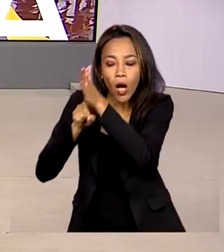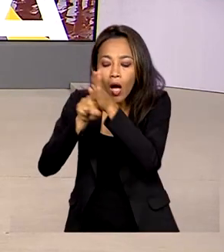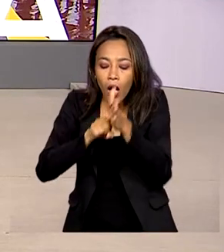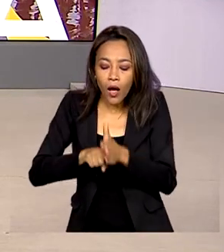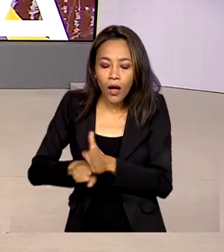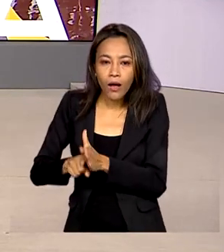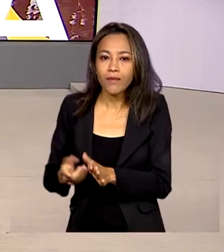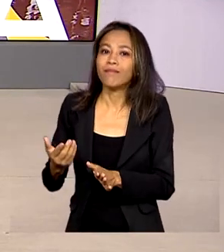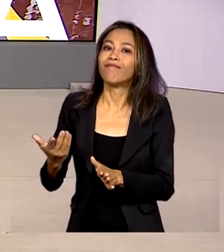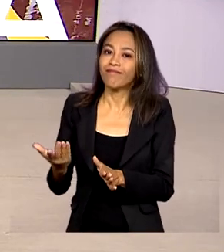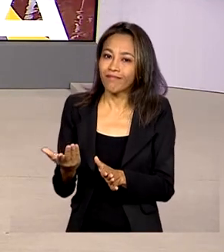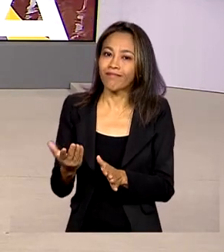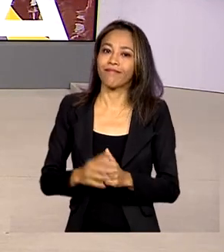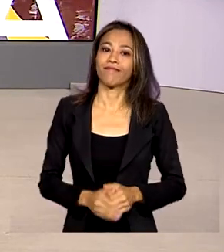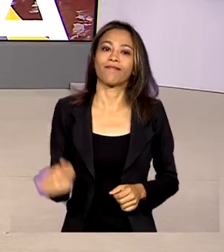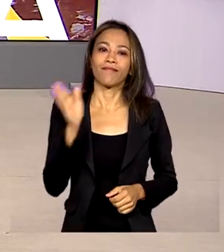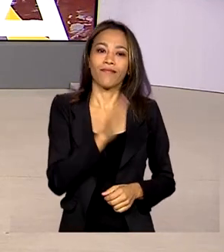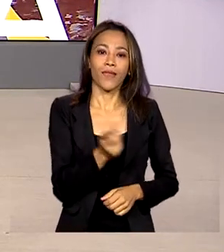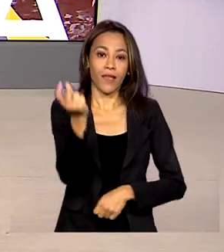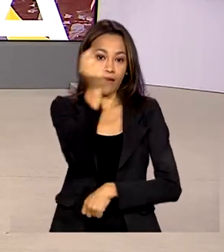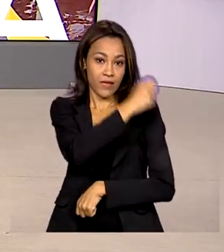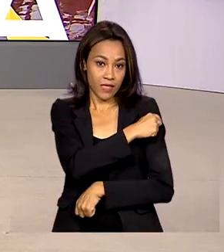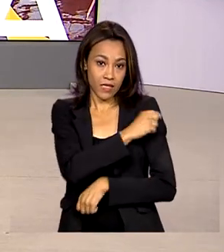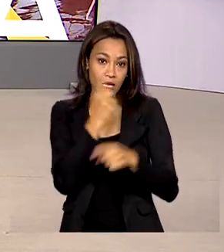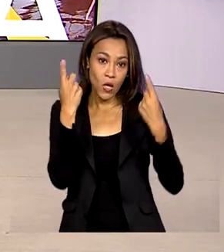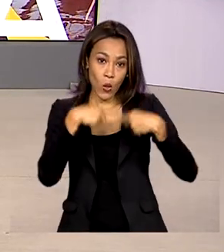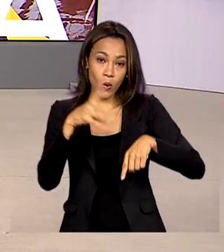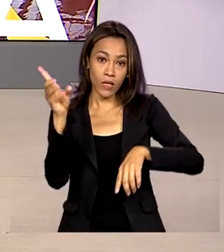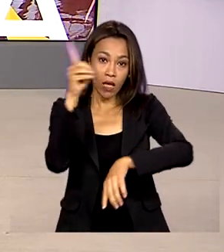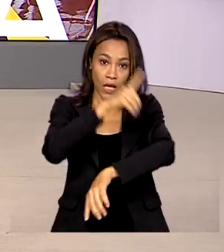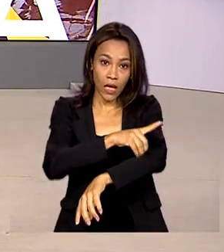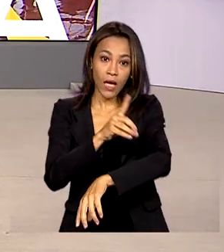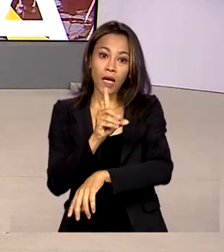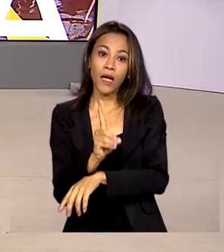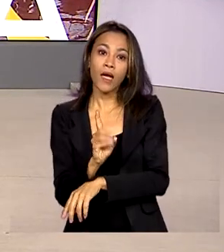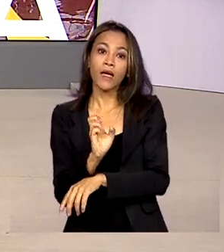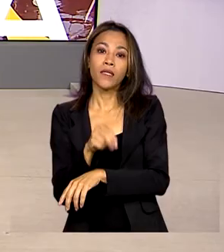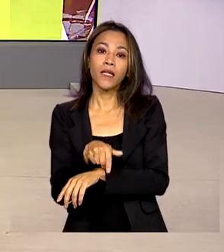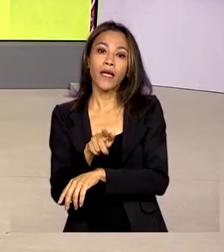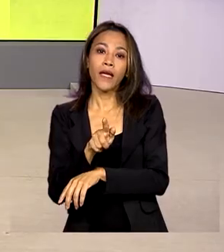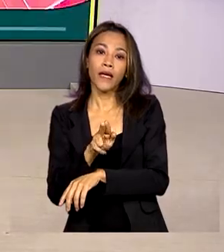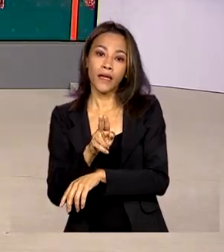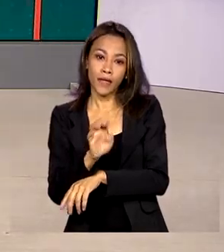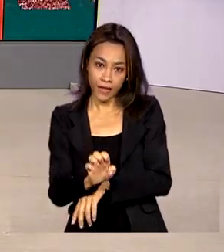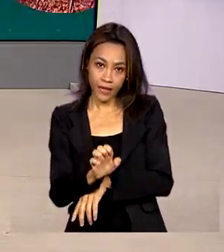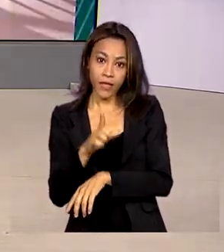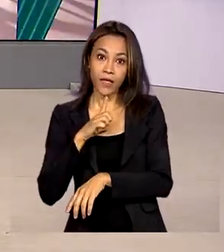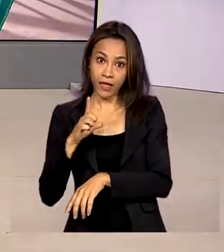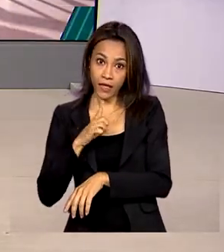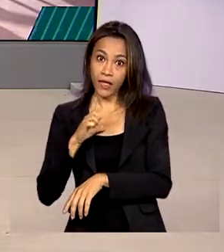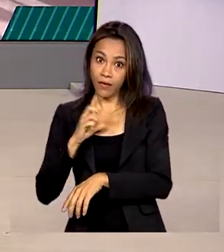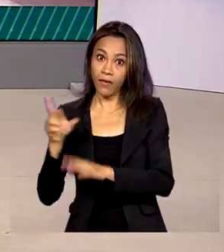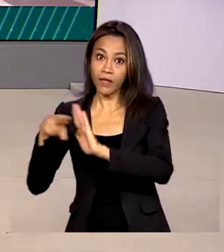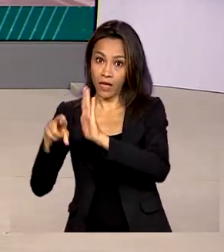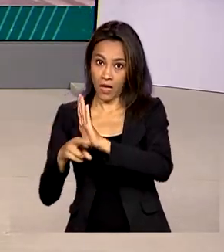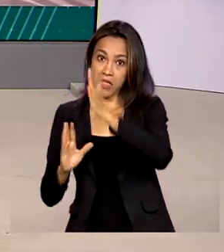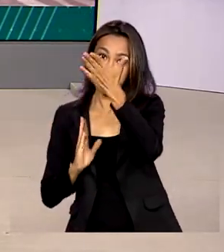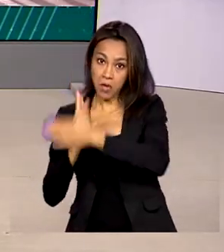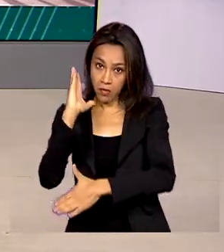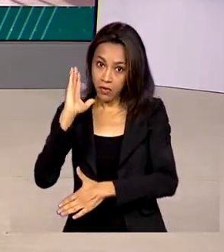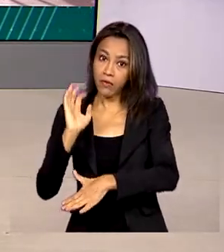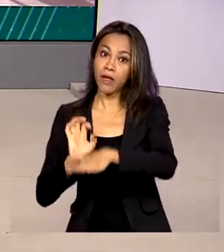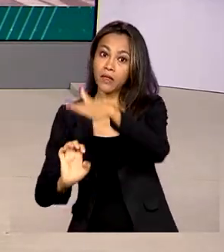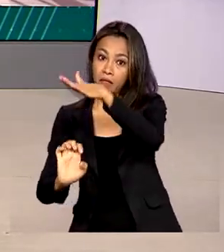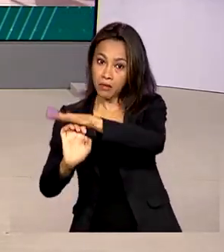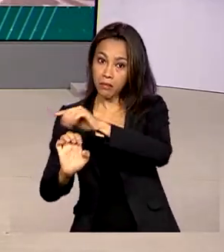A vacina contra a dengue da empresa Taqueda Pharma teve o critério de biossegurança aprovado pelo Ministério da Ciência,